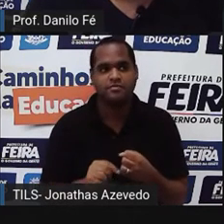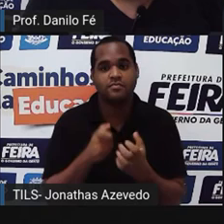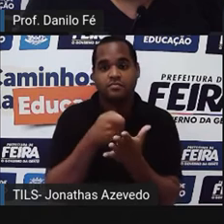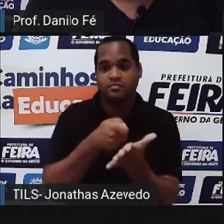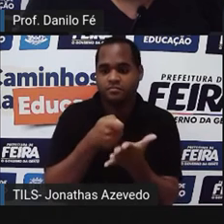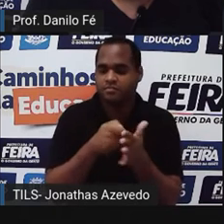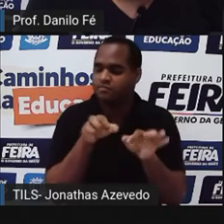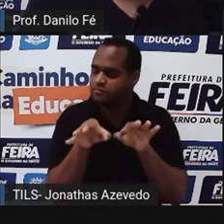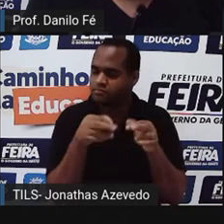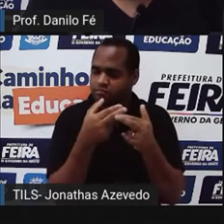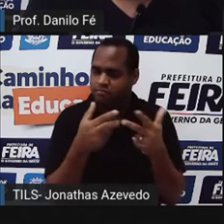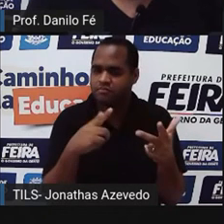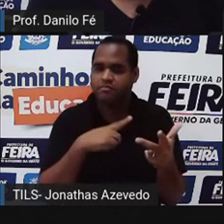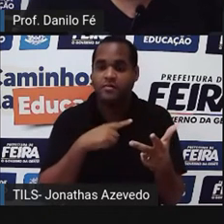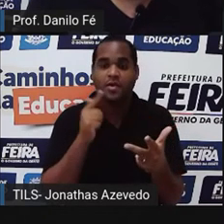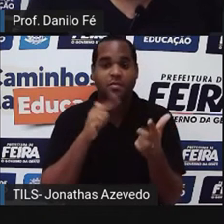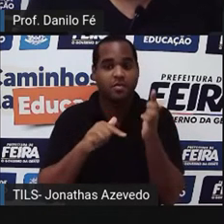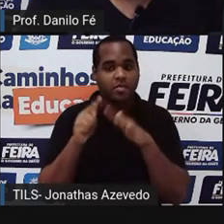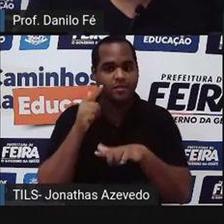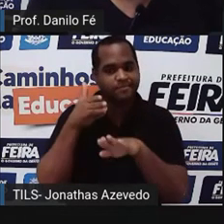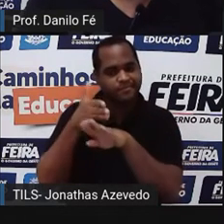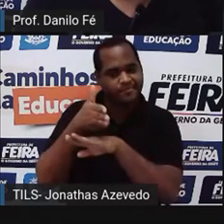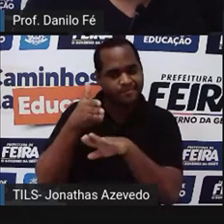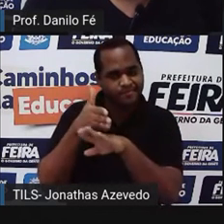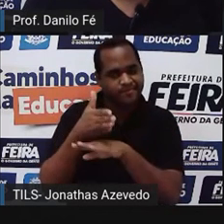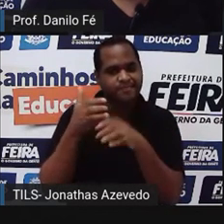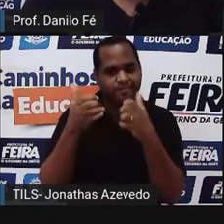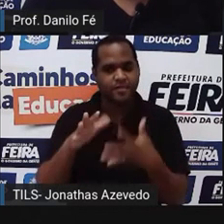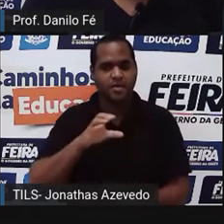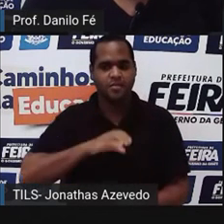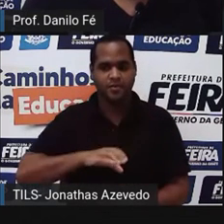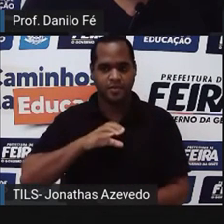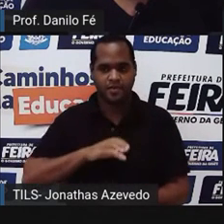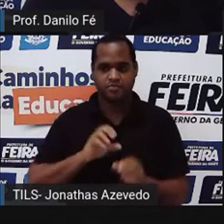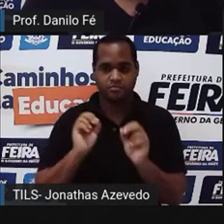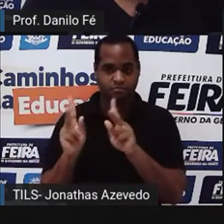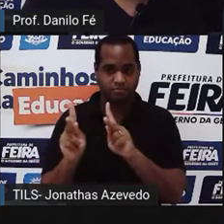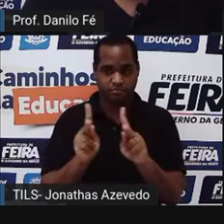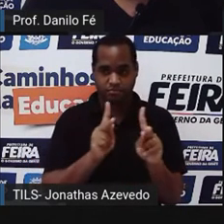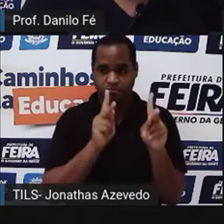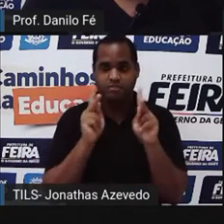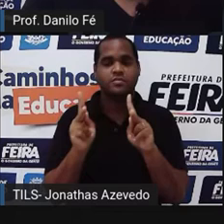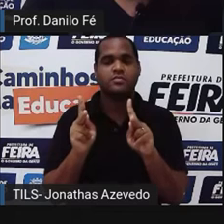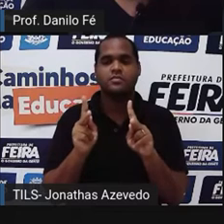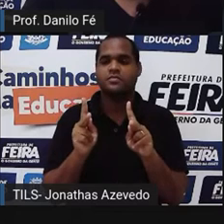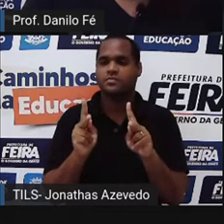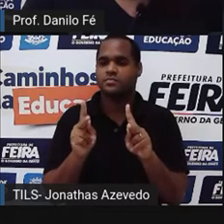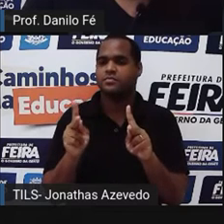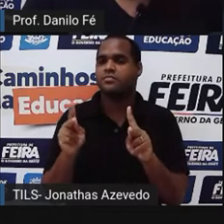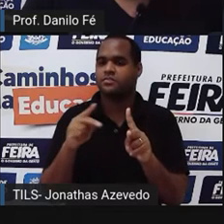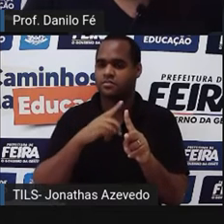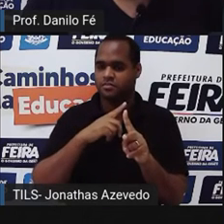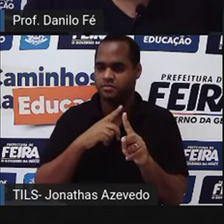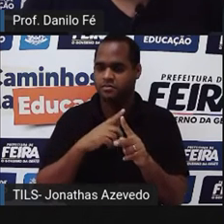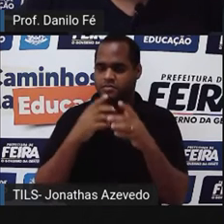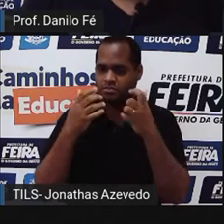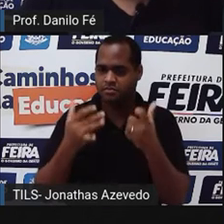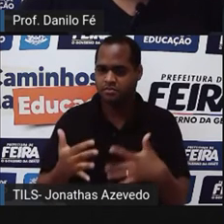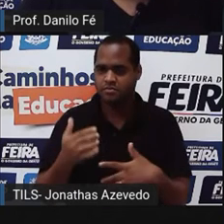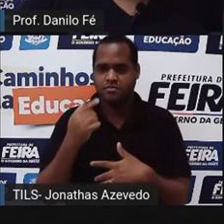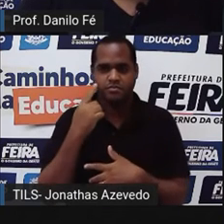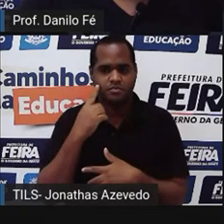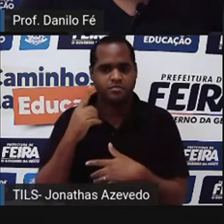resolve invadir Portugal em 1807.